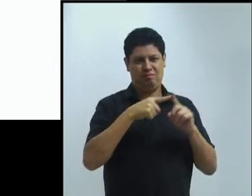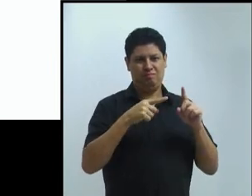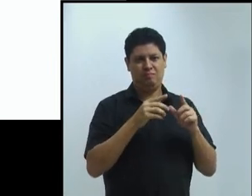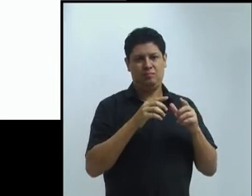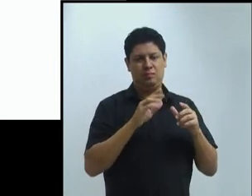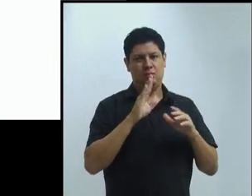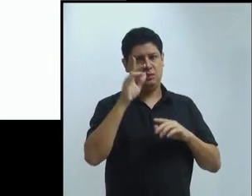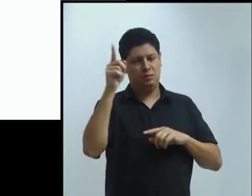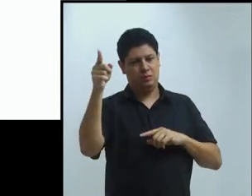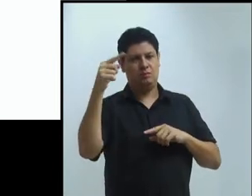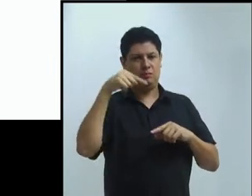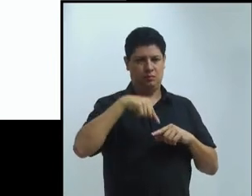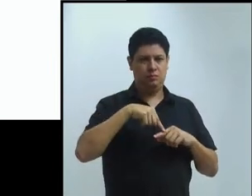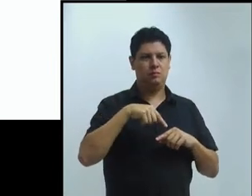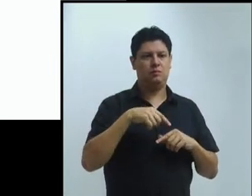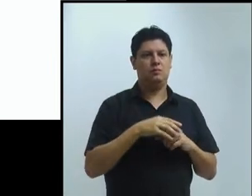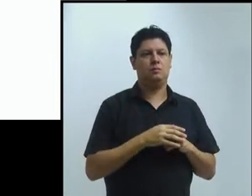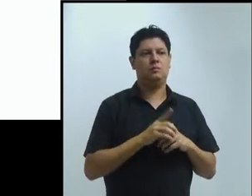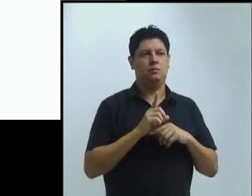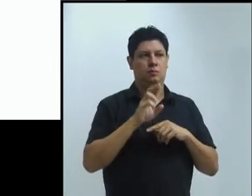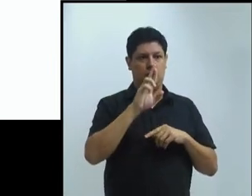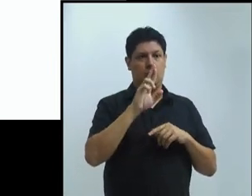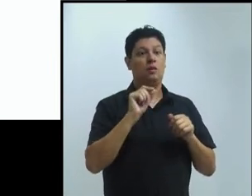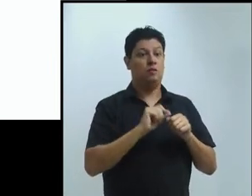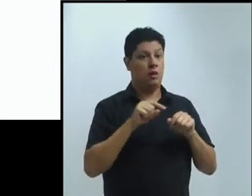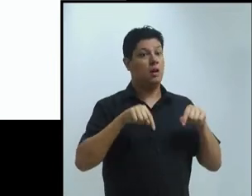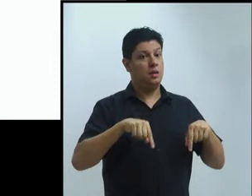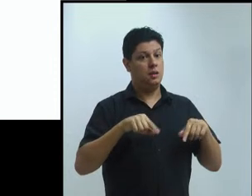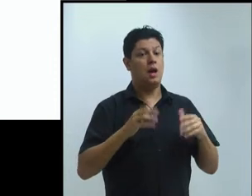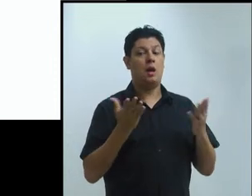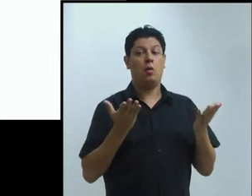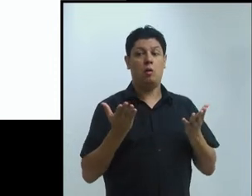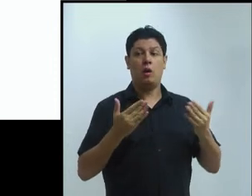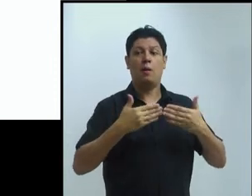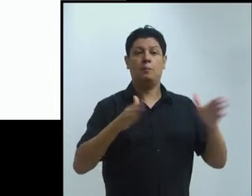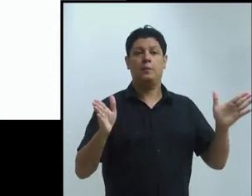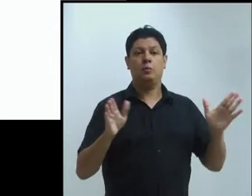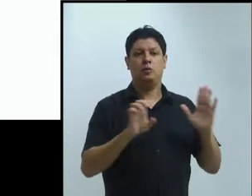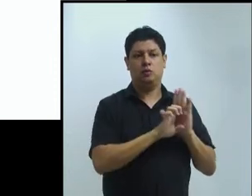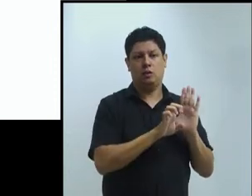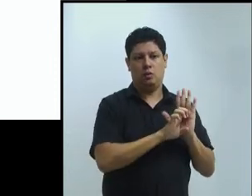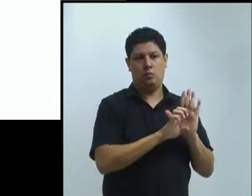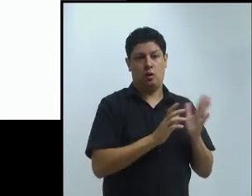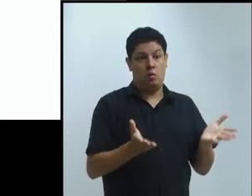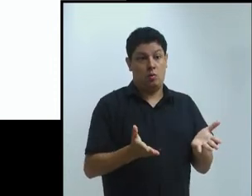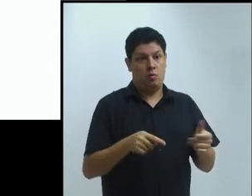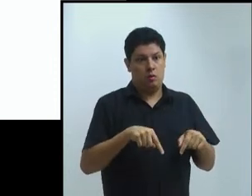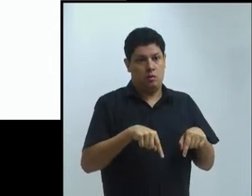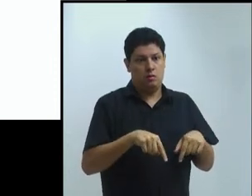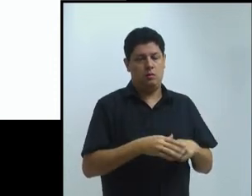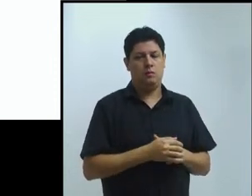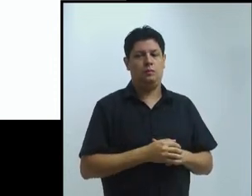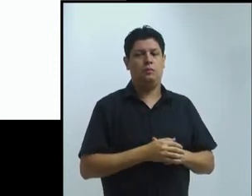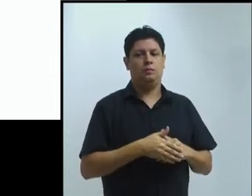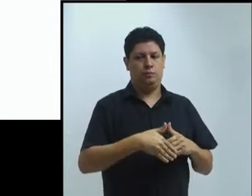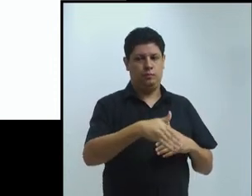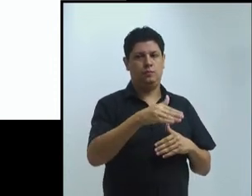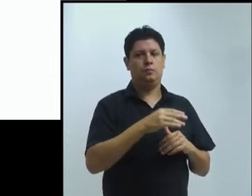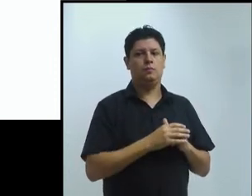do programa de publicação qualificada. Já os docentes têm mais oportunidades.